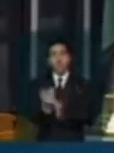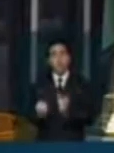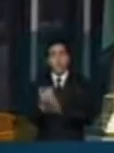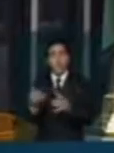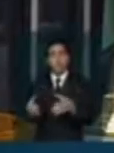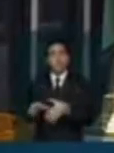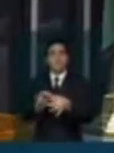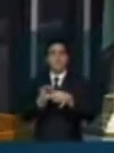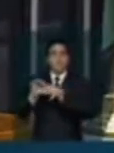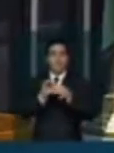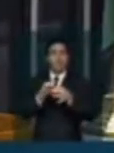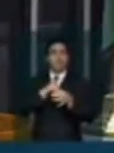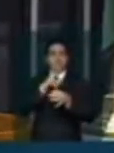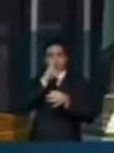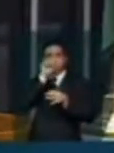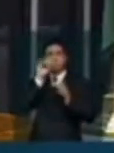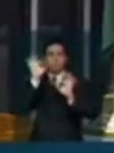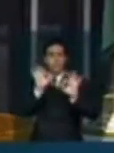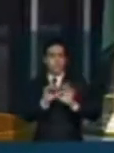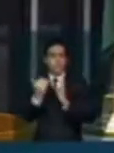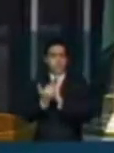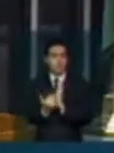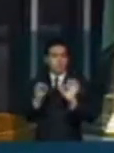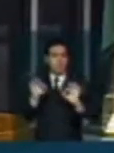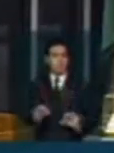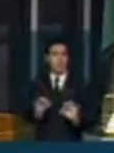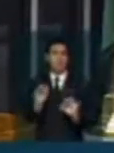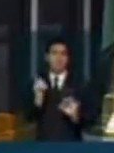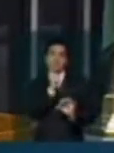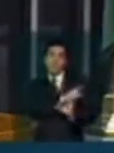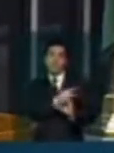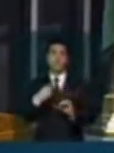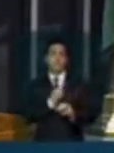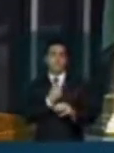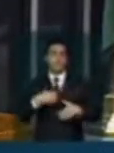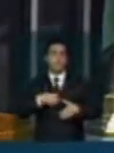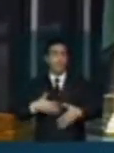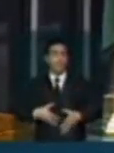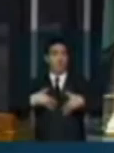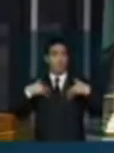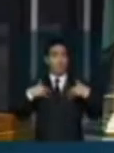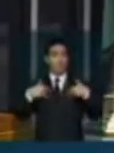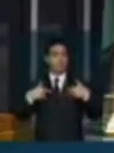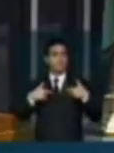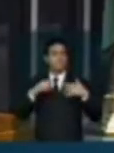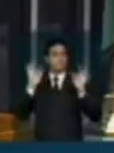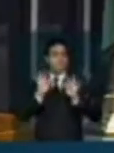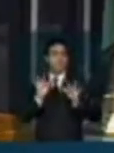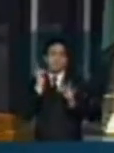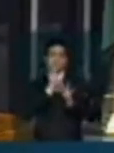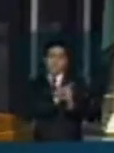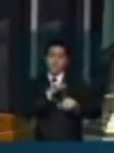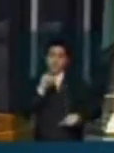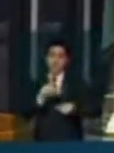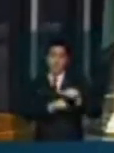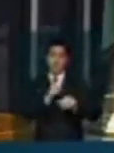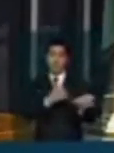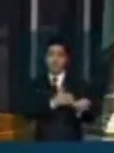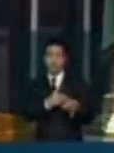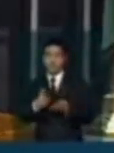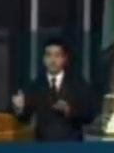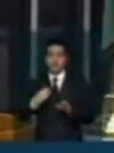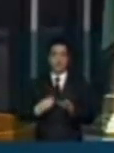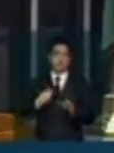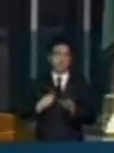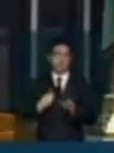programáticas e que permitiu, e temos muito orgulho disso, a construção de mudanças de ciclos históricos no